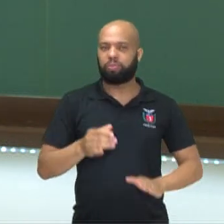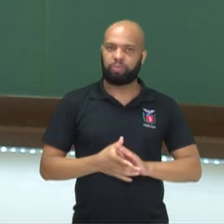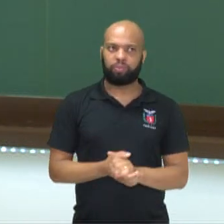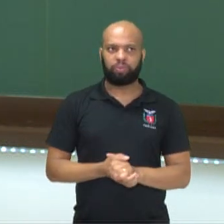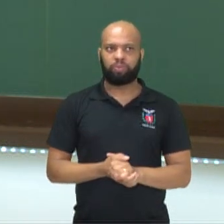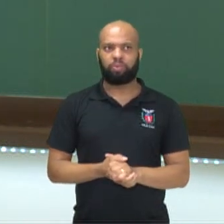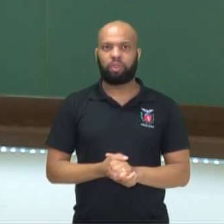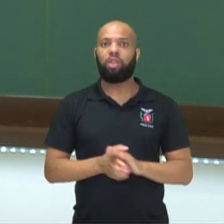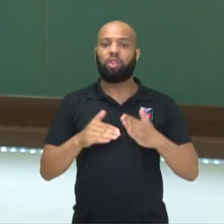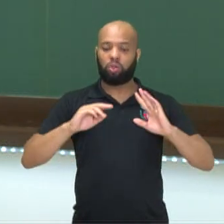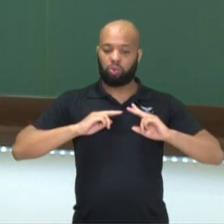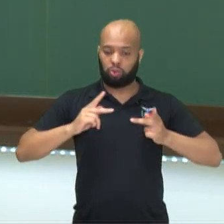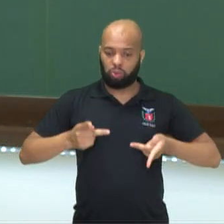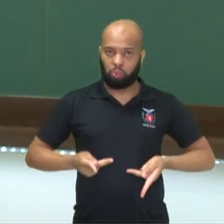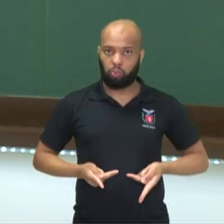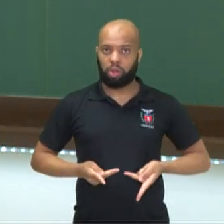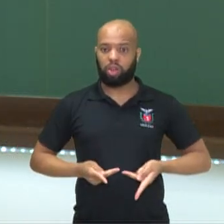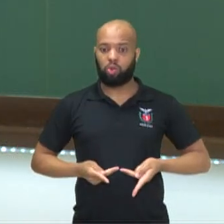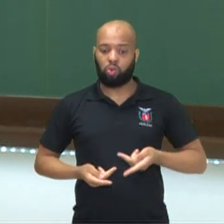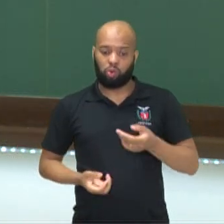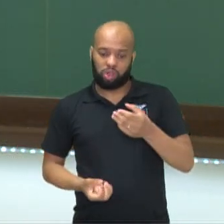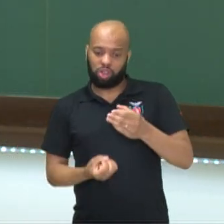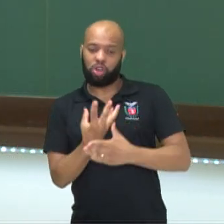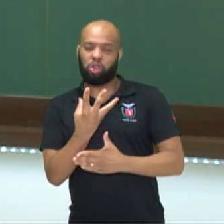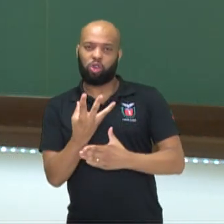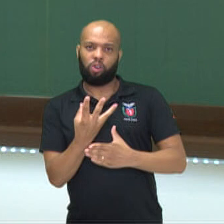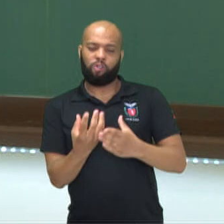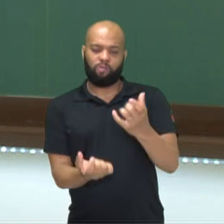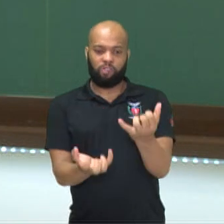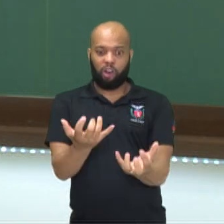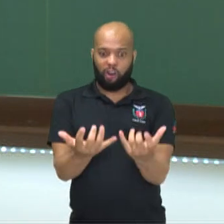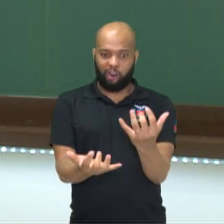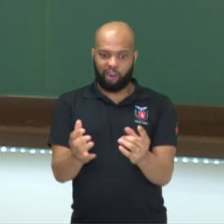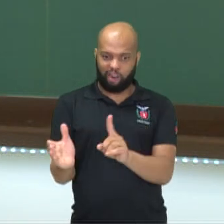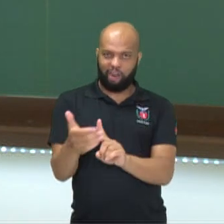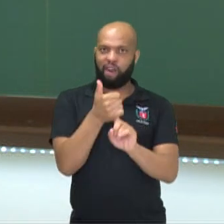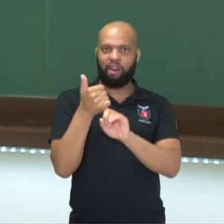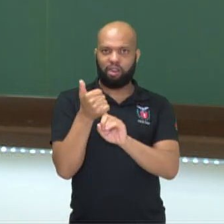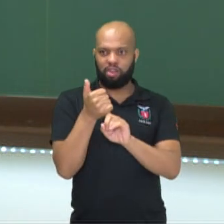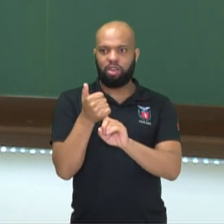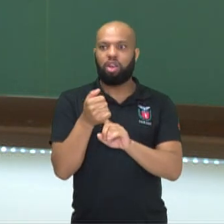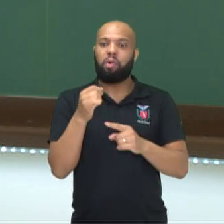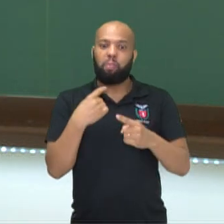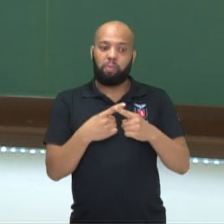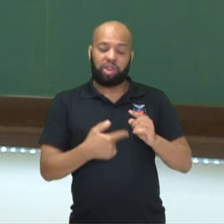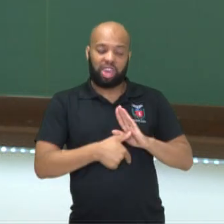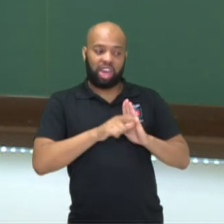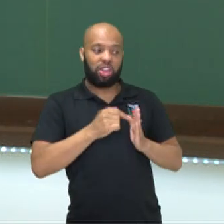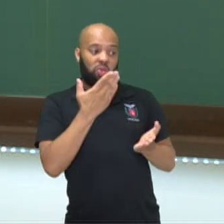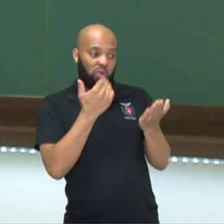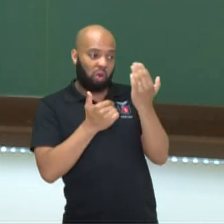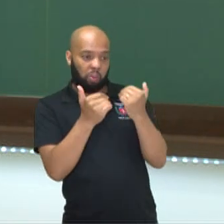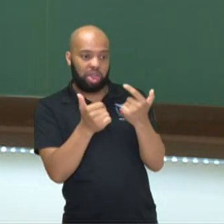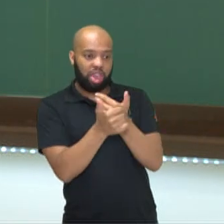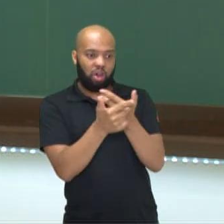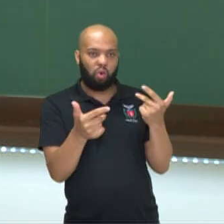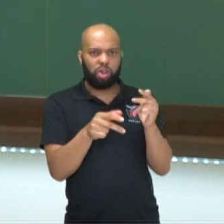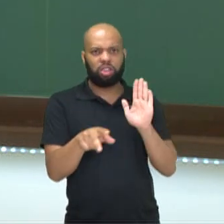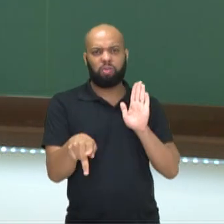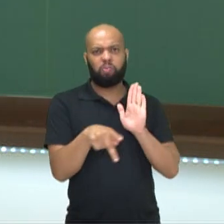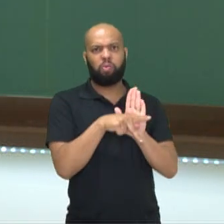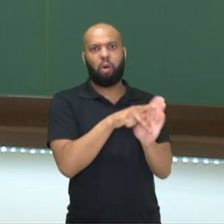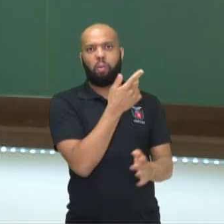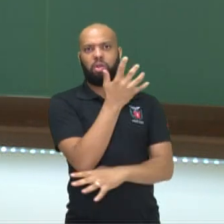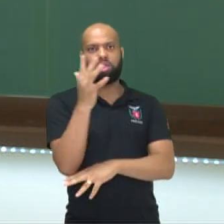por exemplo, o ser humano teve acesso ao fogo, que possibilitou a ele deixar de comer alimentos crus e passou a ter a condição de